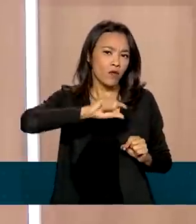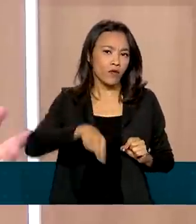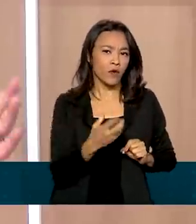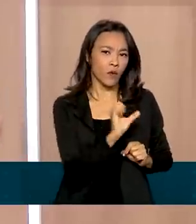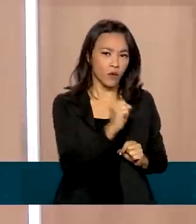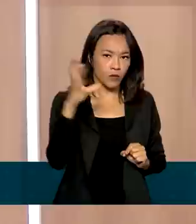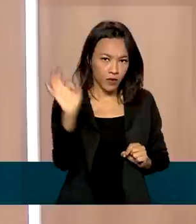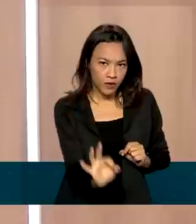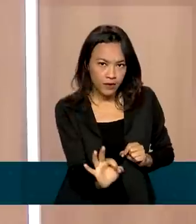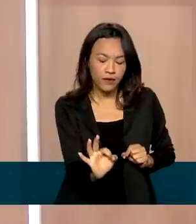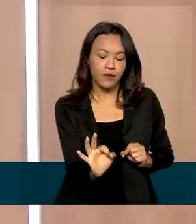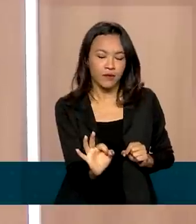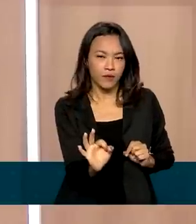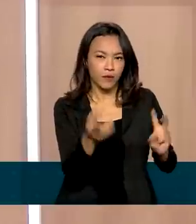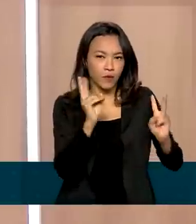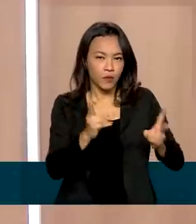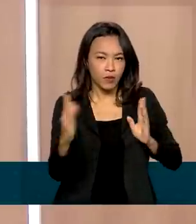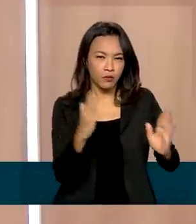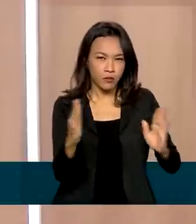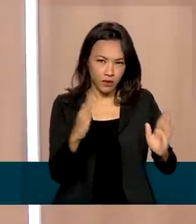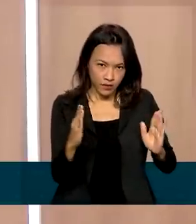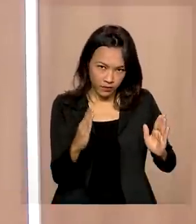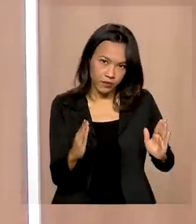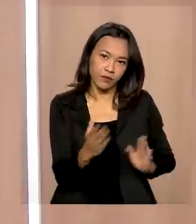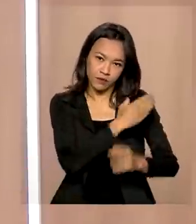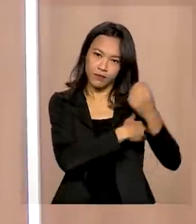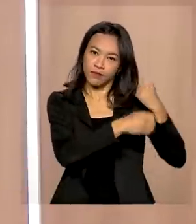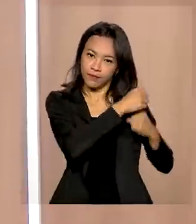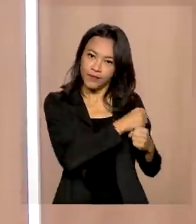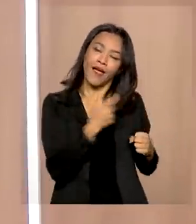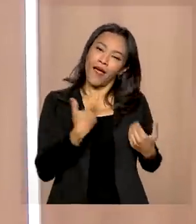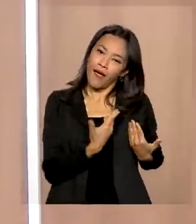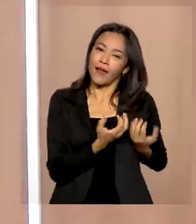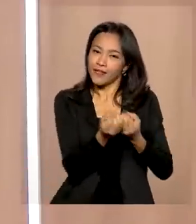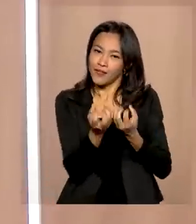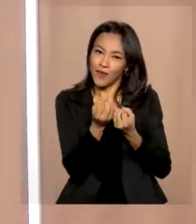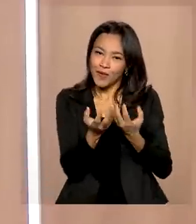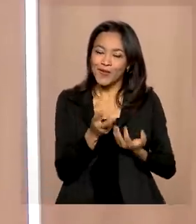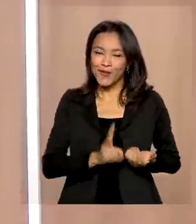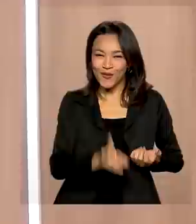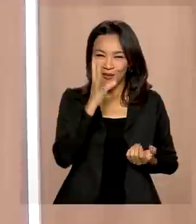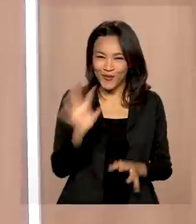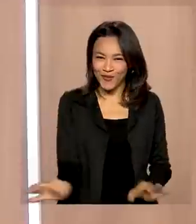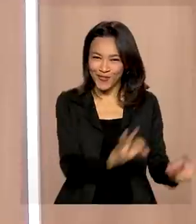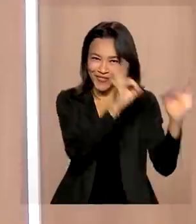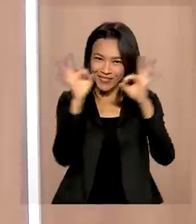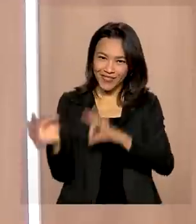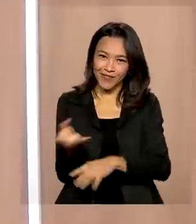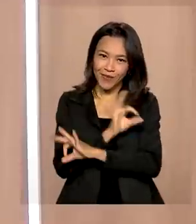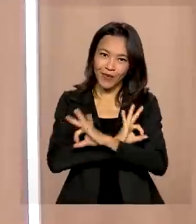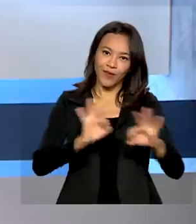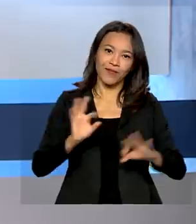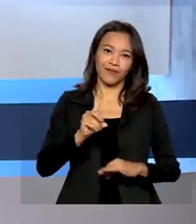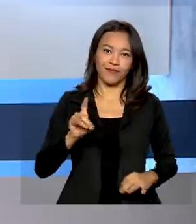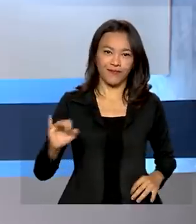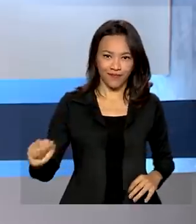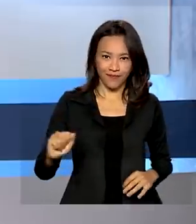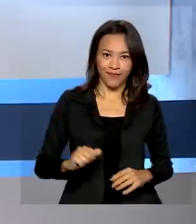em relação ao período anterior. Essa informação que nós temos para você hoje, continue conosco e tenha um ótimo dia.